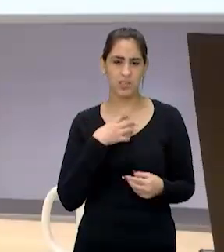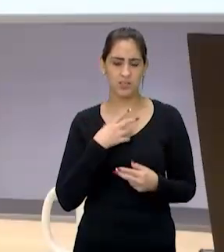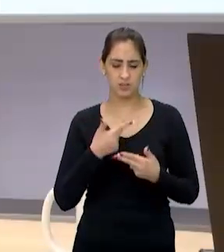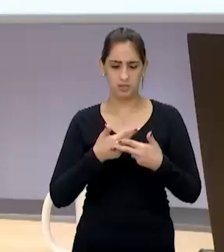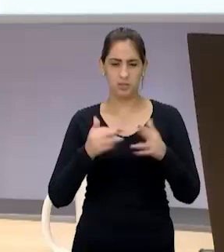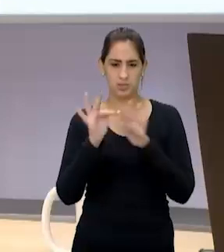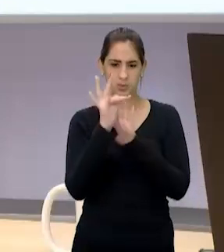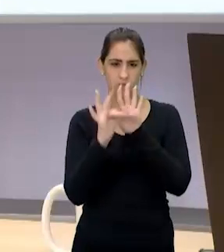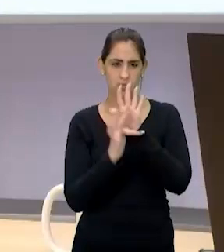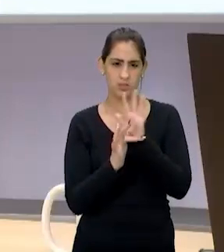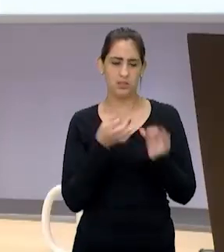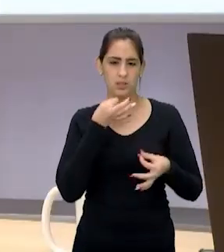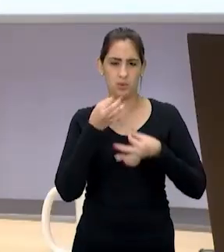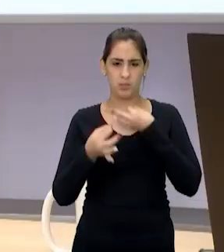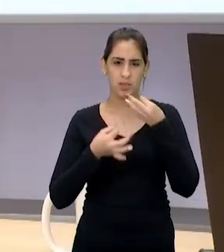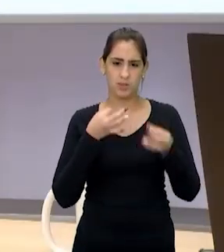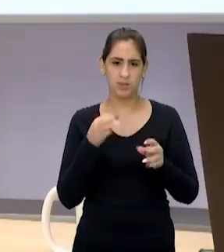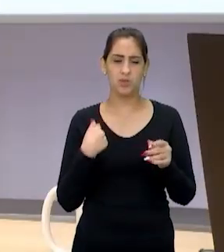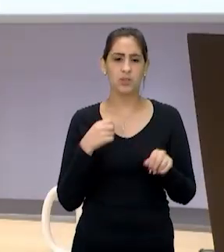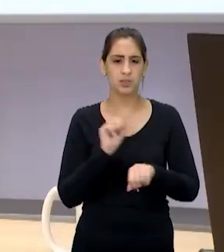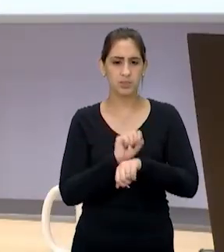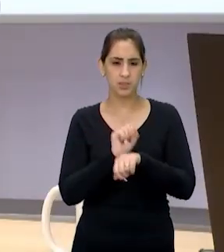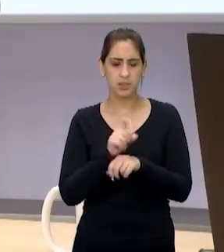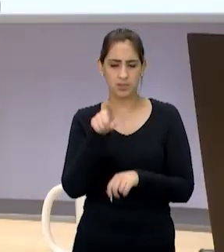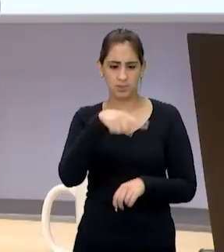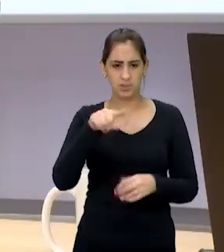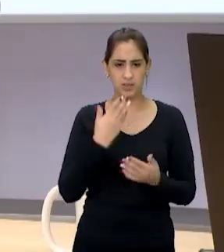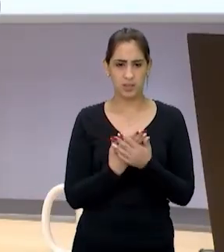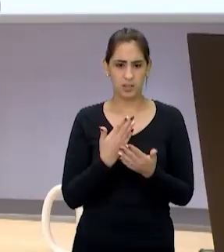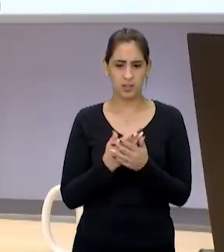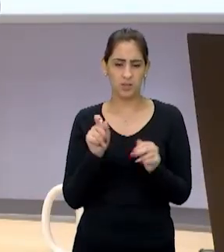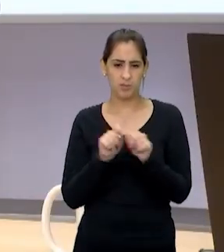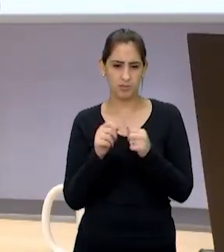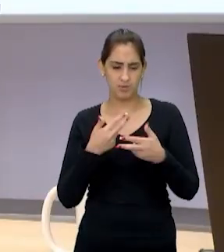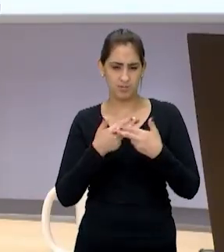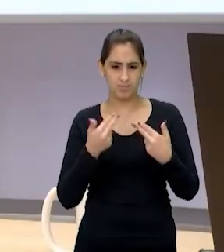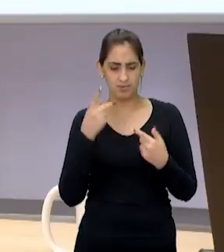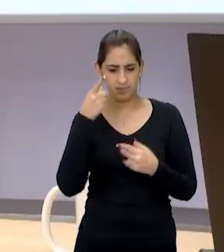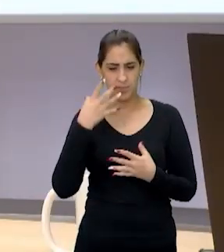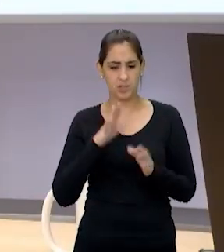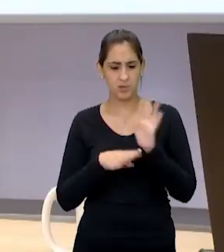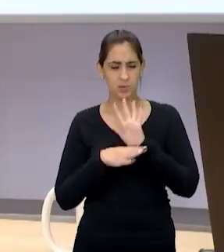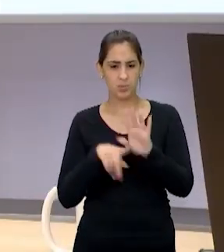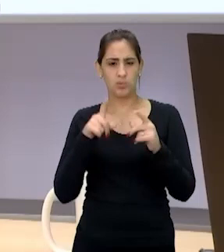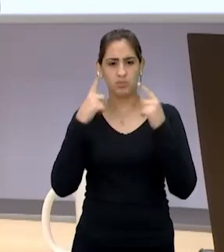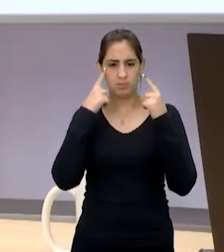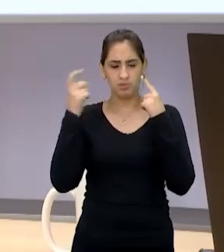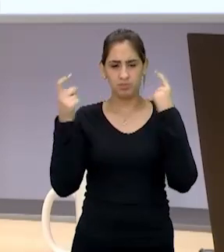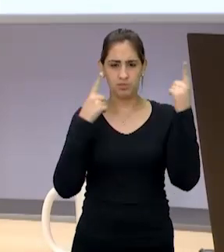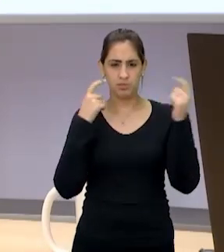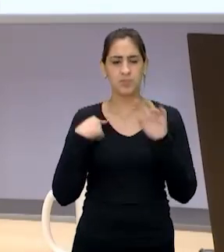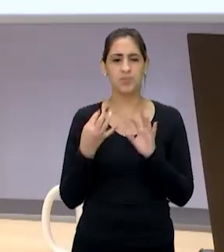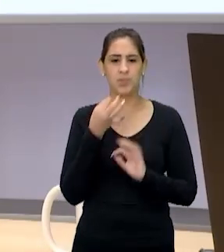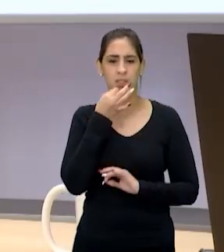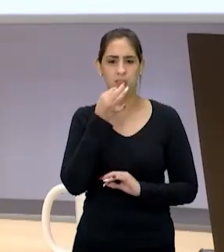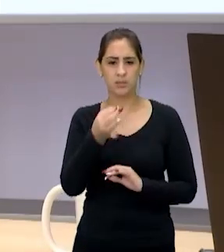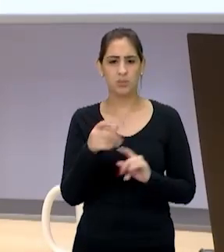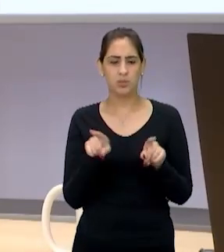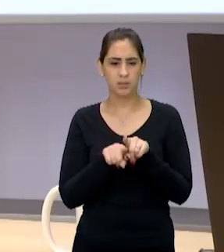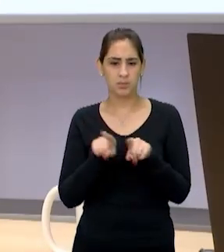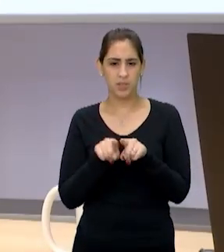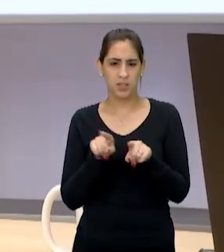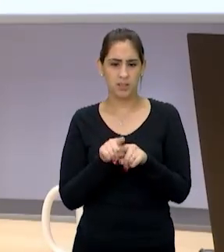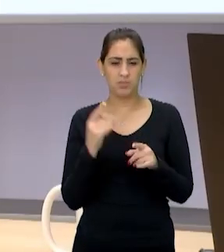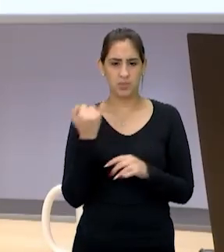argumentativo, tá bom? Eu espero que essa aula tenha feito sentido para você e o assunto que é muito importante, a questão da